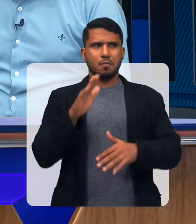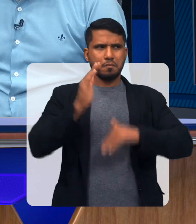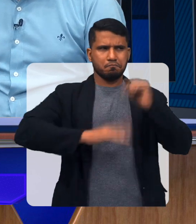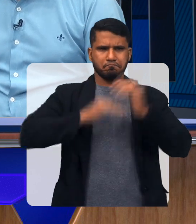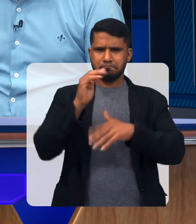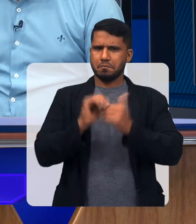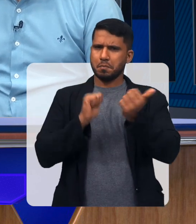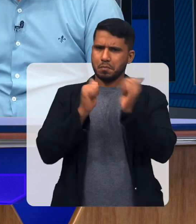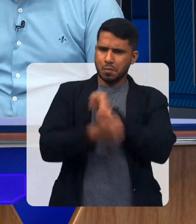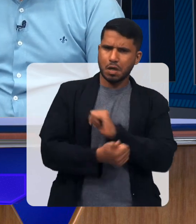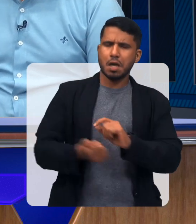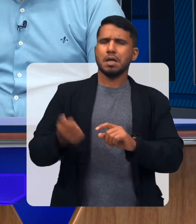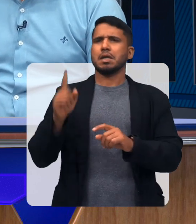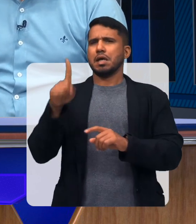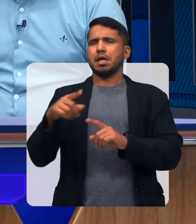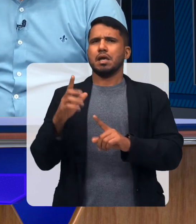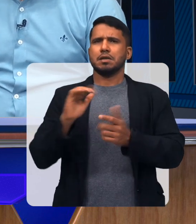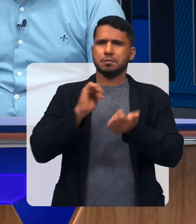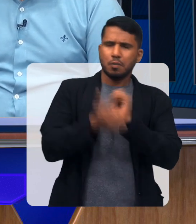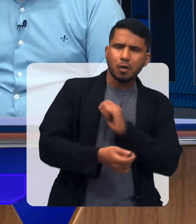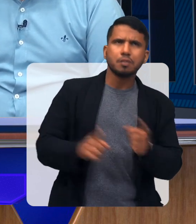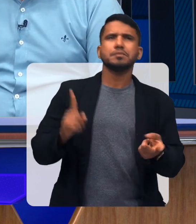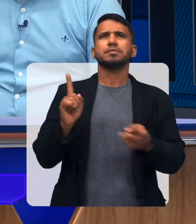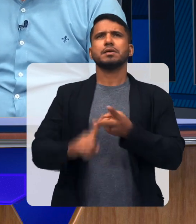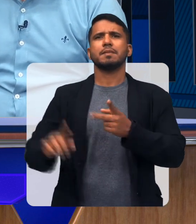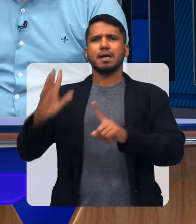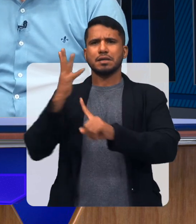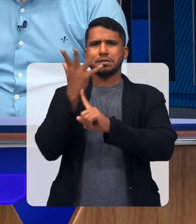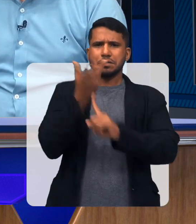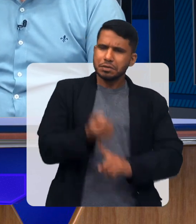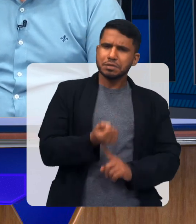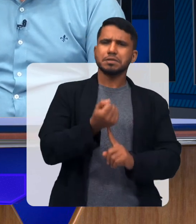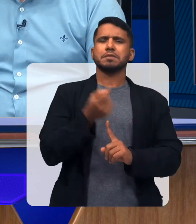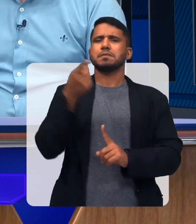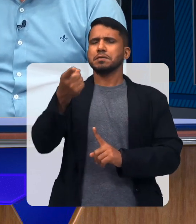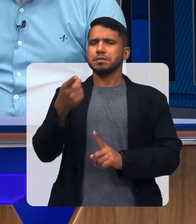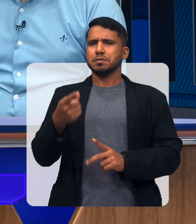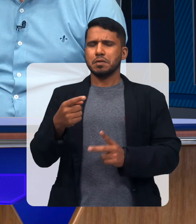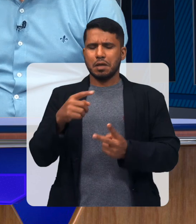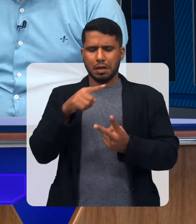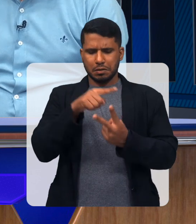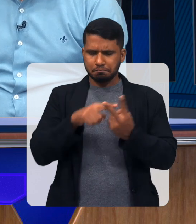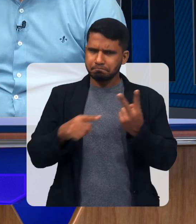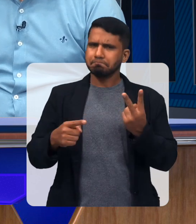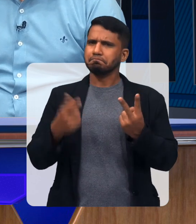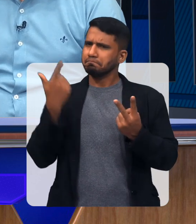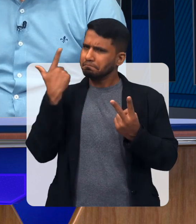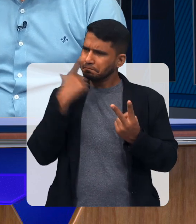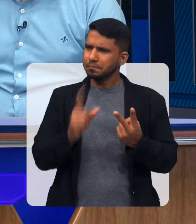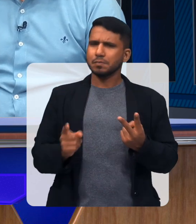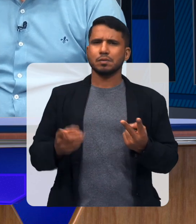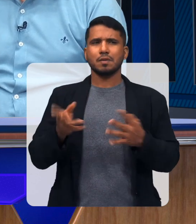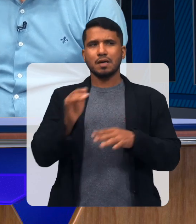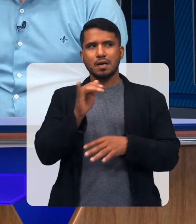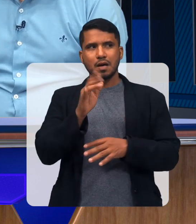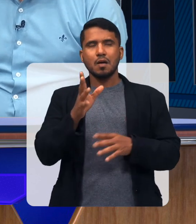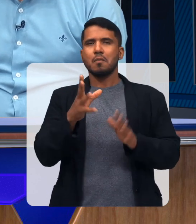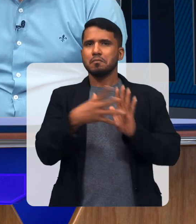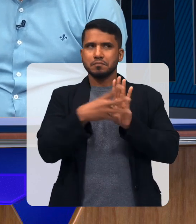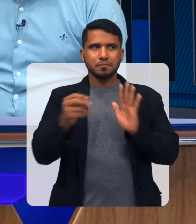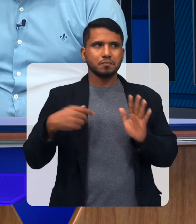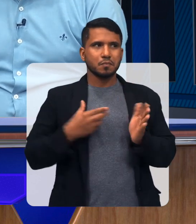Falou aqui De uma Atleta Artista Duas em uma Duas pessoas Em uma só